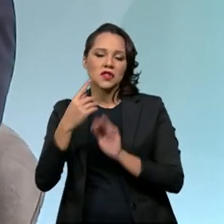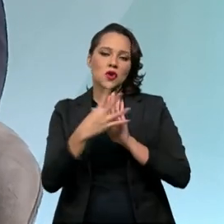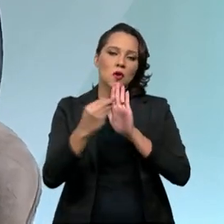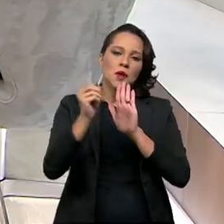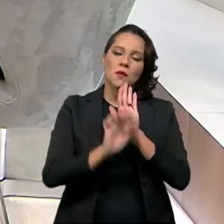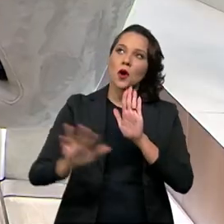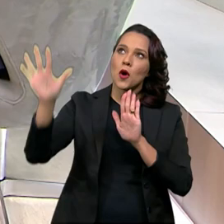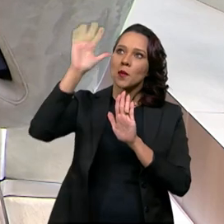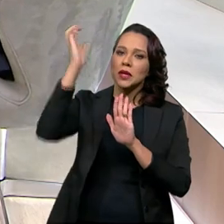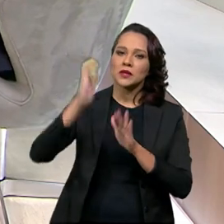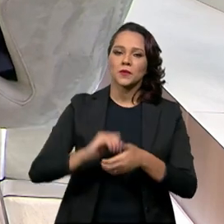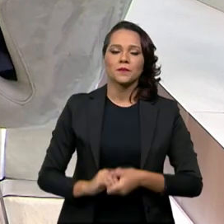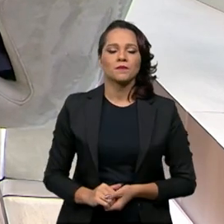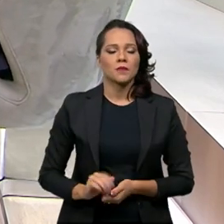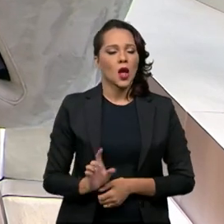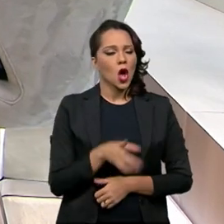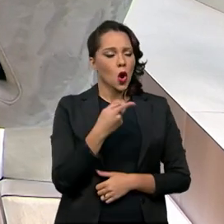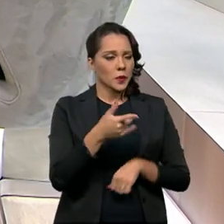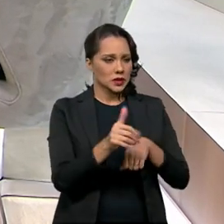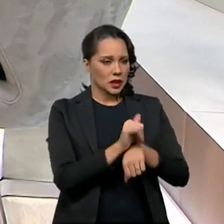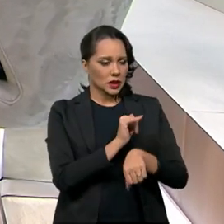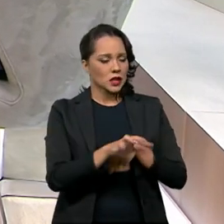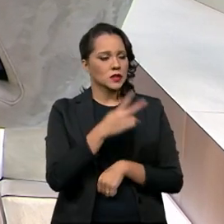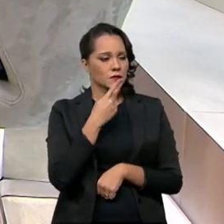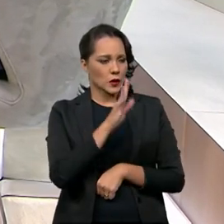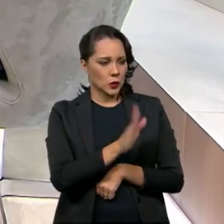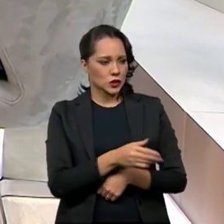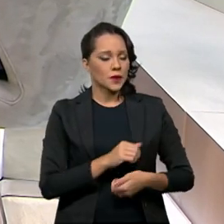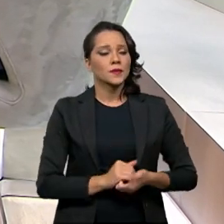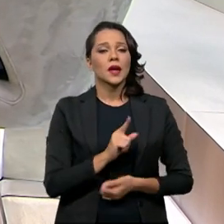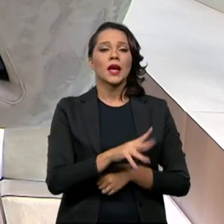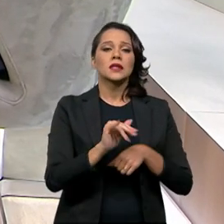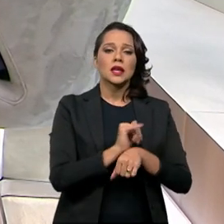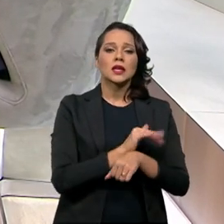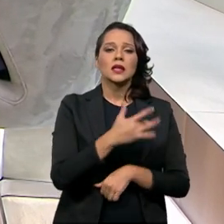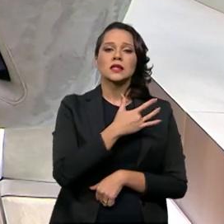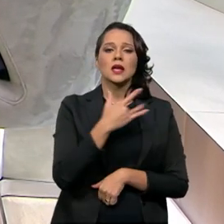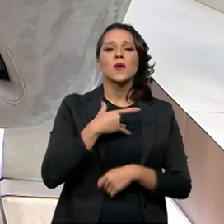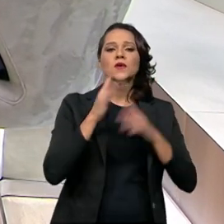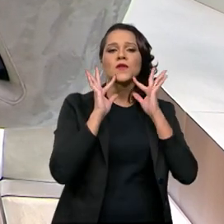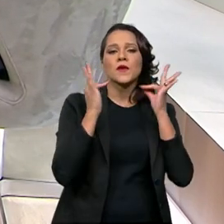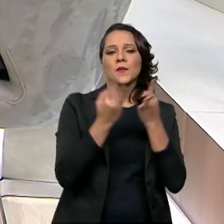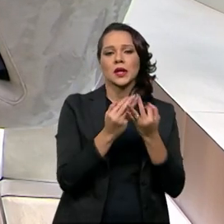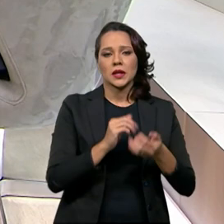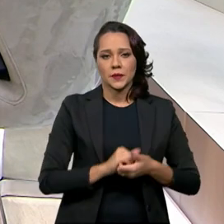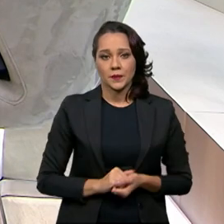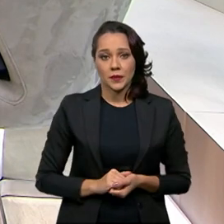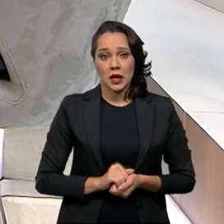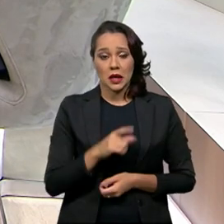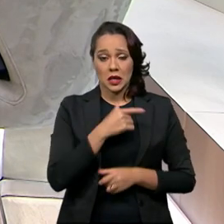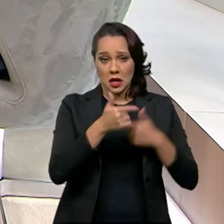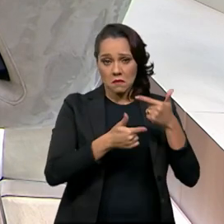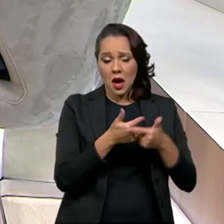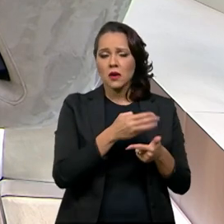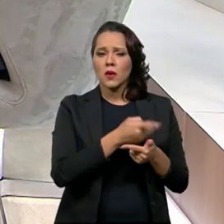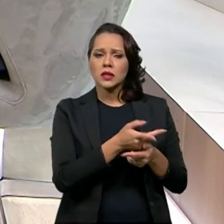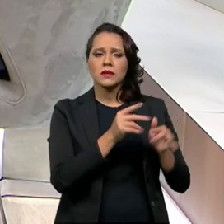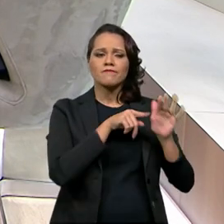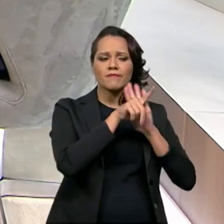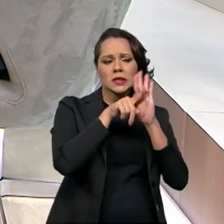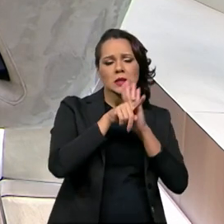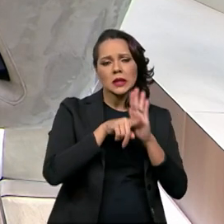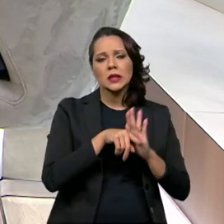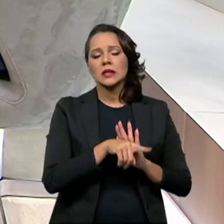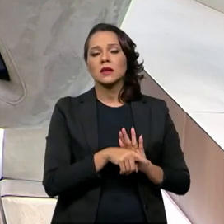o Brasil. Uma dessas estratégias, como o senhor apontou, é a estratégia saúde da família, que trabalha com essa capilaridade.